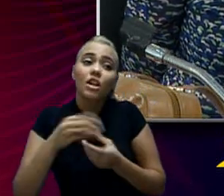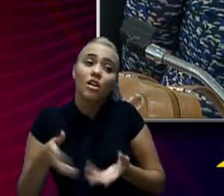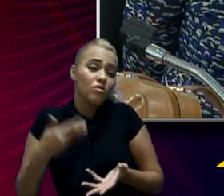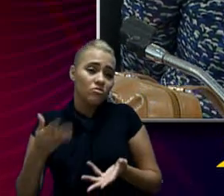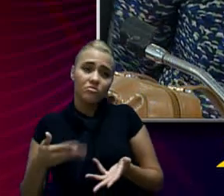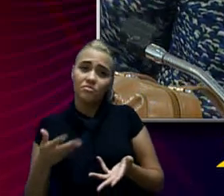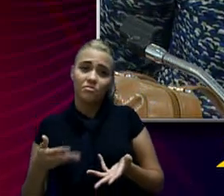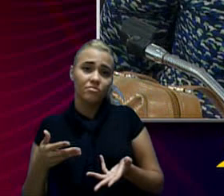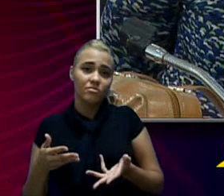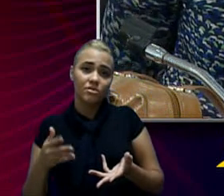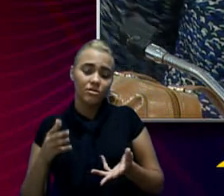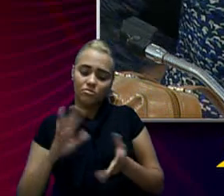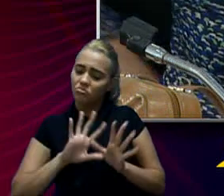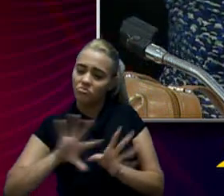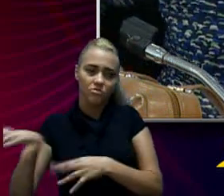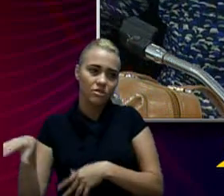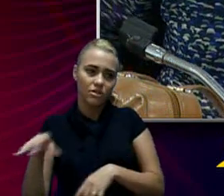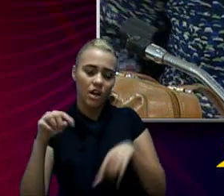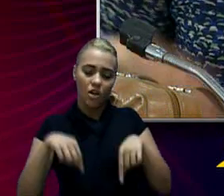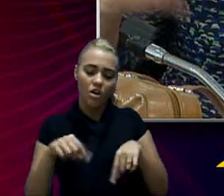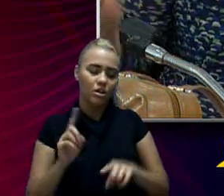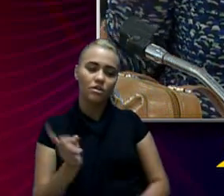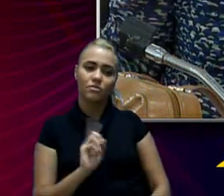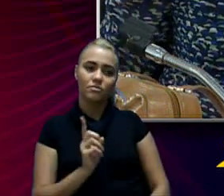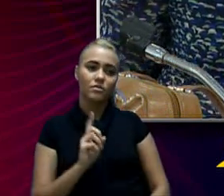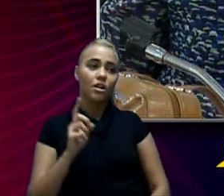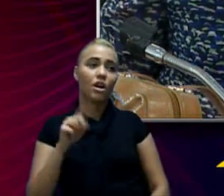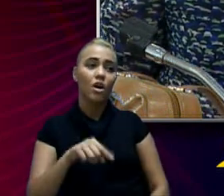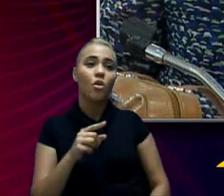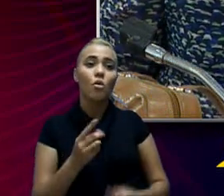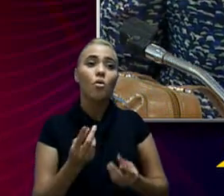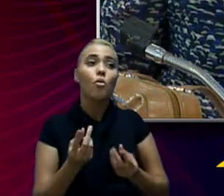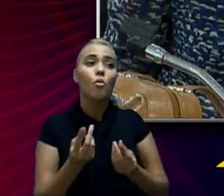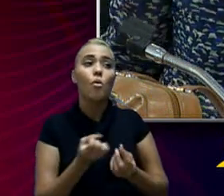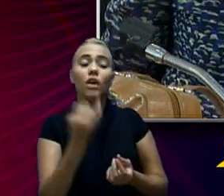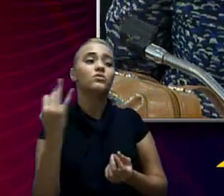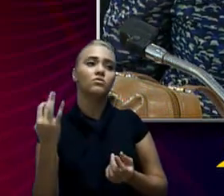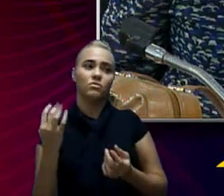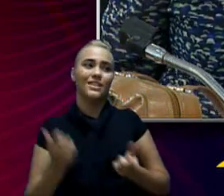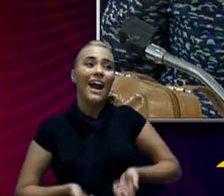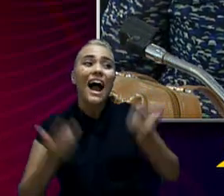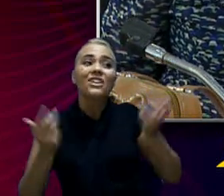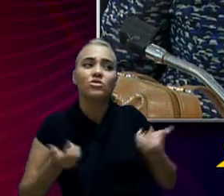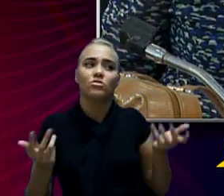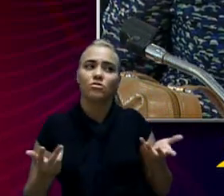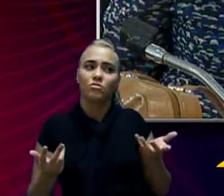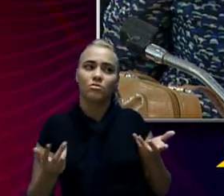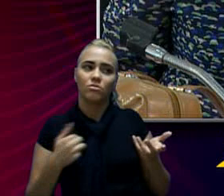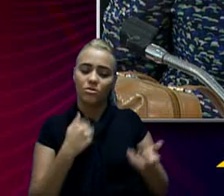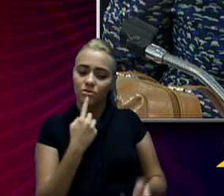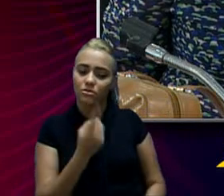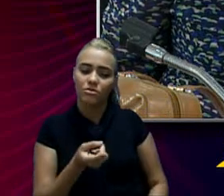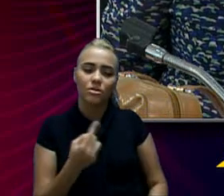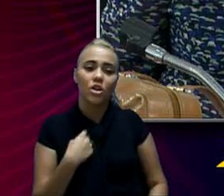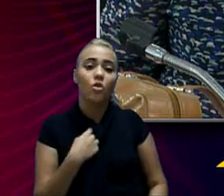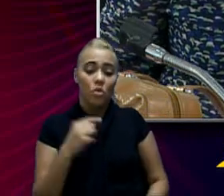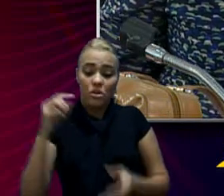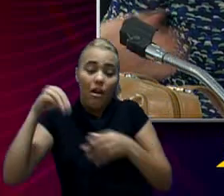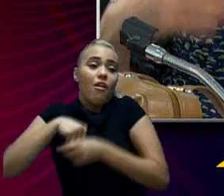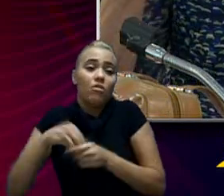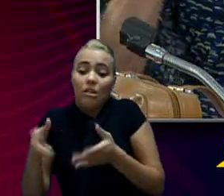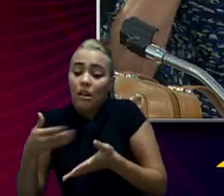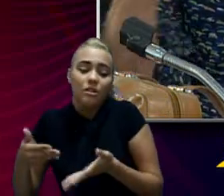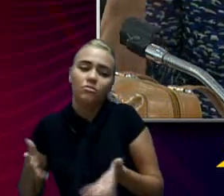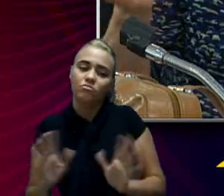dos livros não veio ao caso, secretário, veio ao caso a quantidade e os gastos. A quantidade foi absurda. Eu não discuto aqui o conteúdo